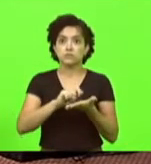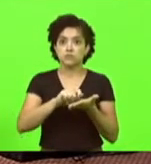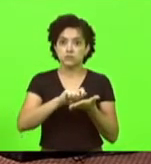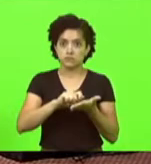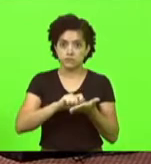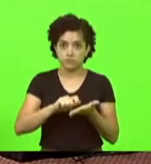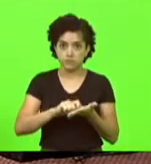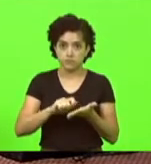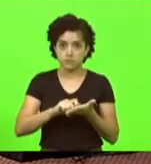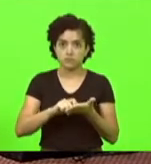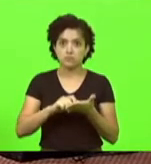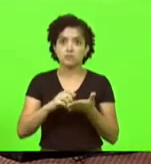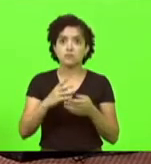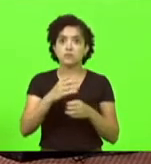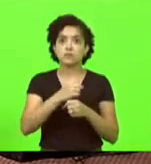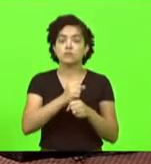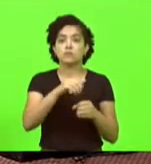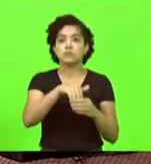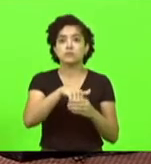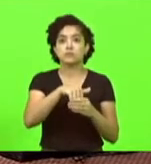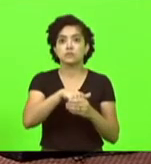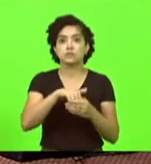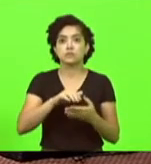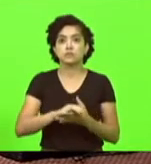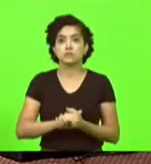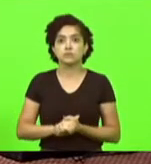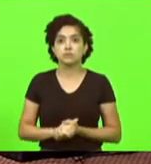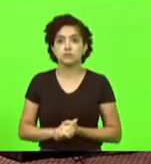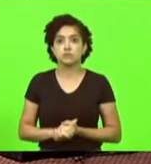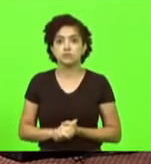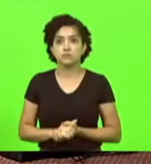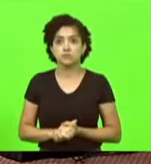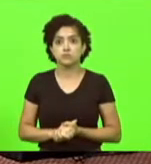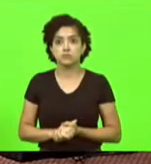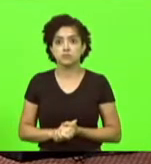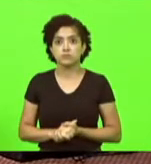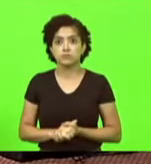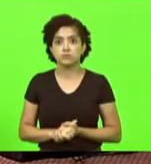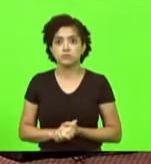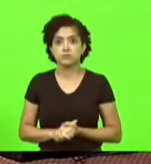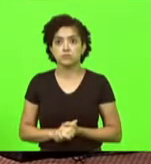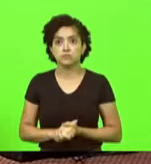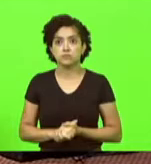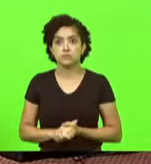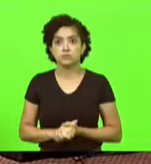votos. Presidente, só pela ordem, por gentileza. O voto será